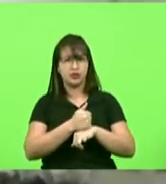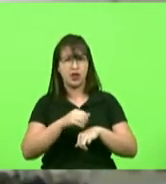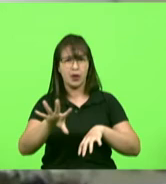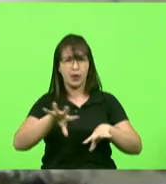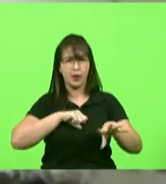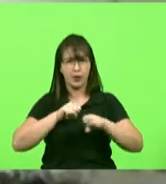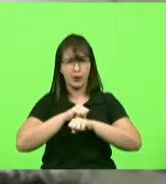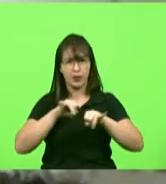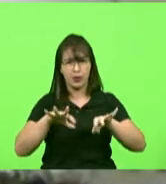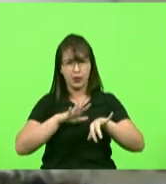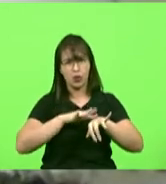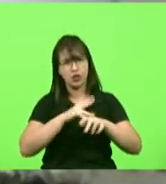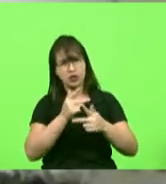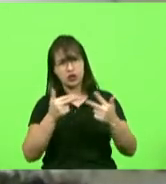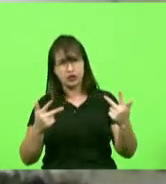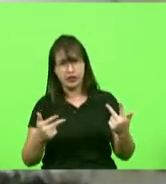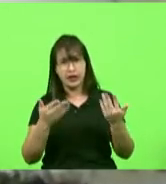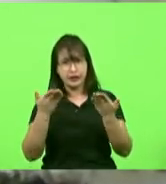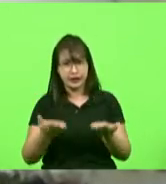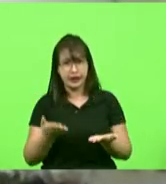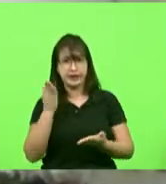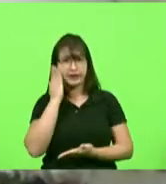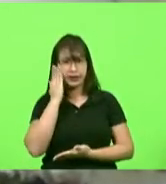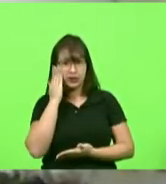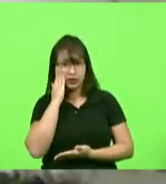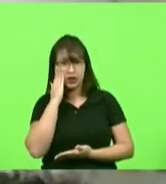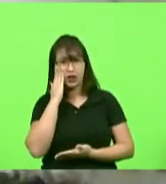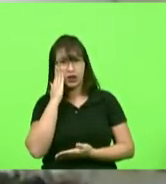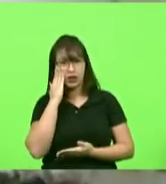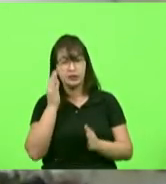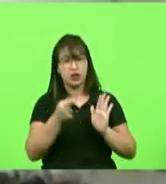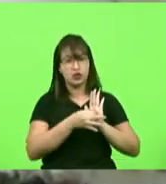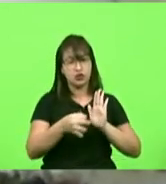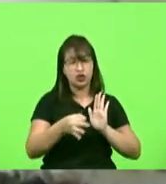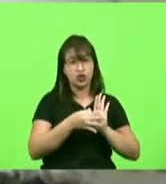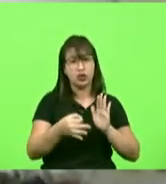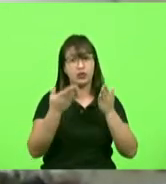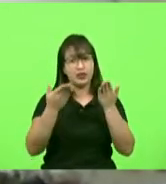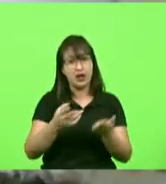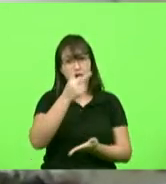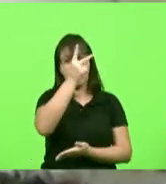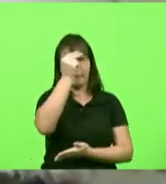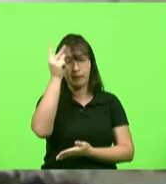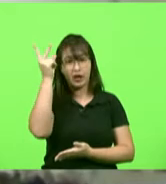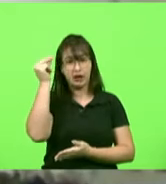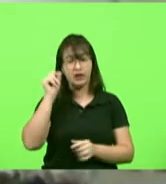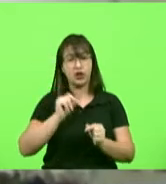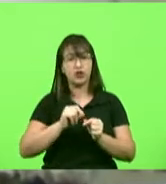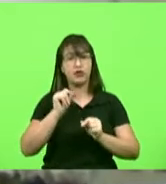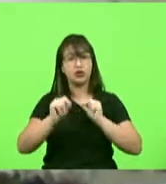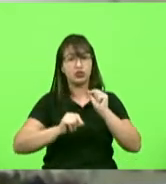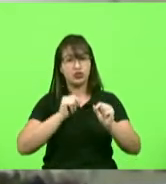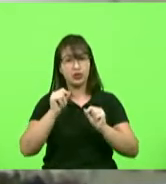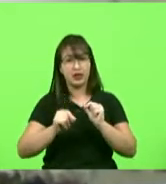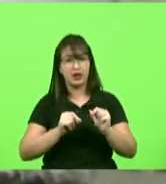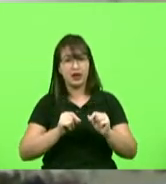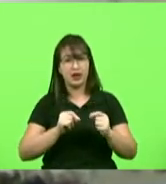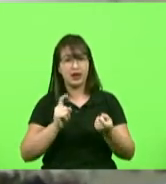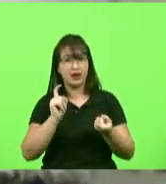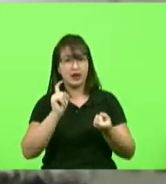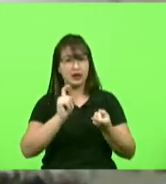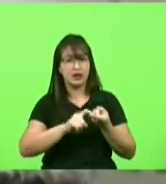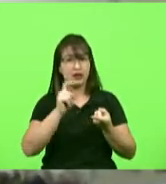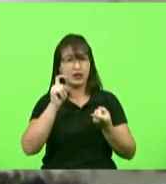tempo todo e que sim o prefeito de Chapecó fez que é a testagem em massa